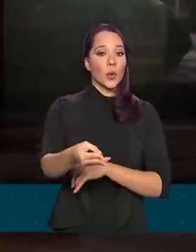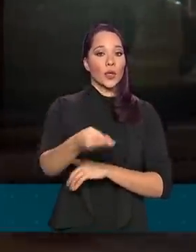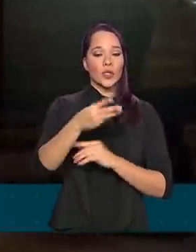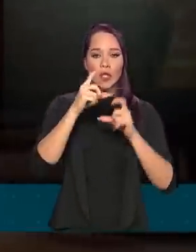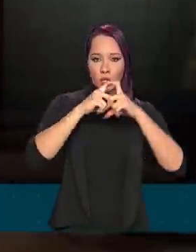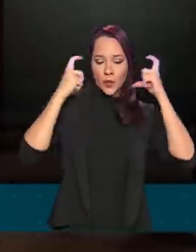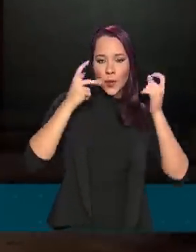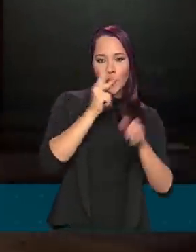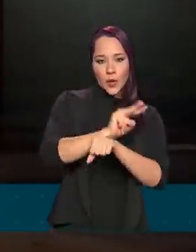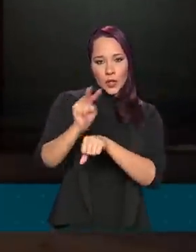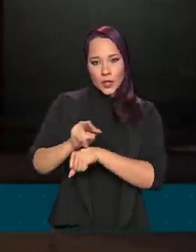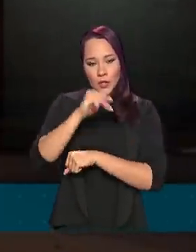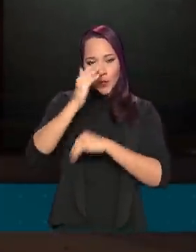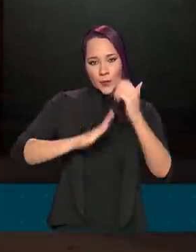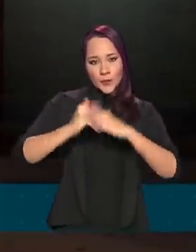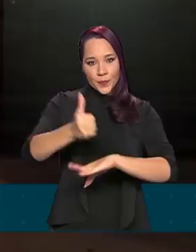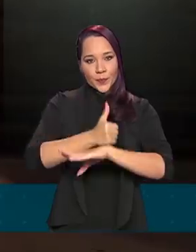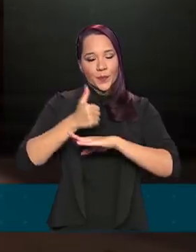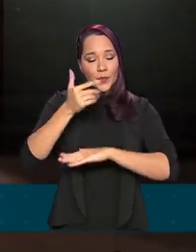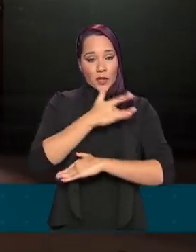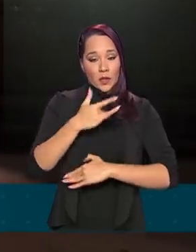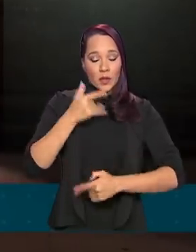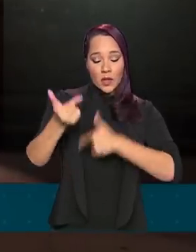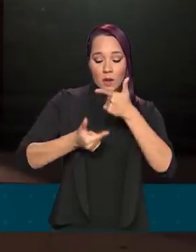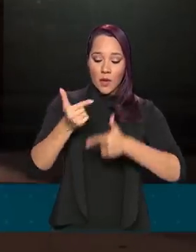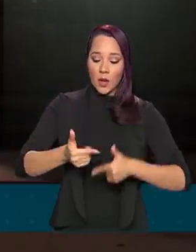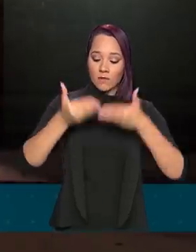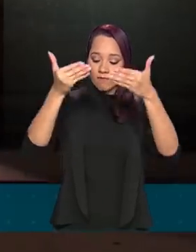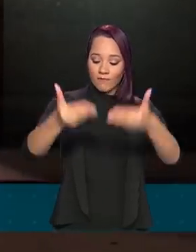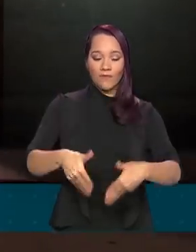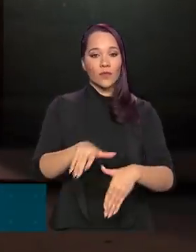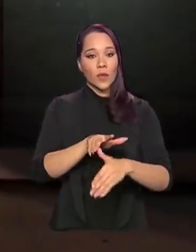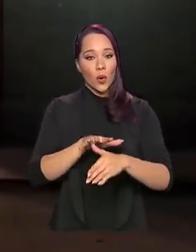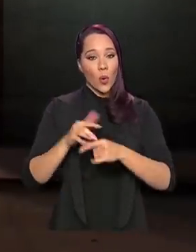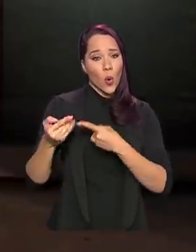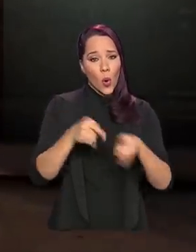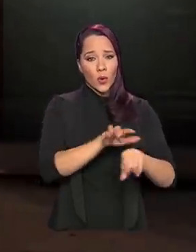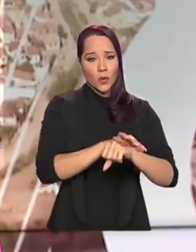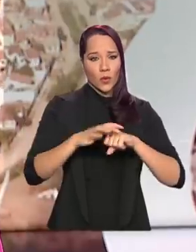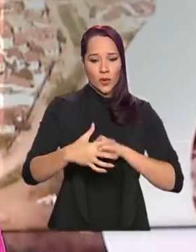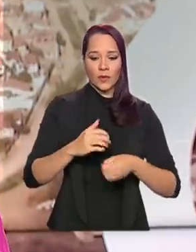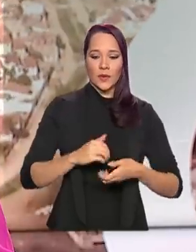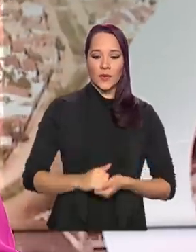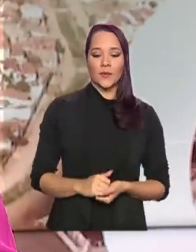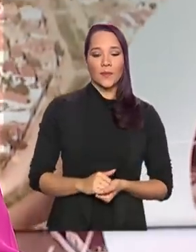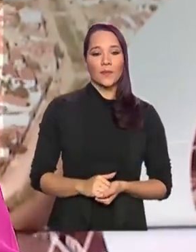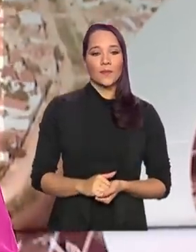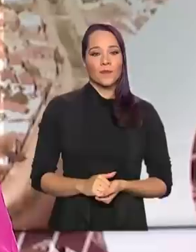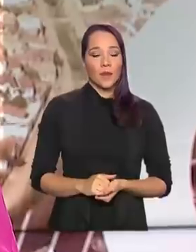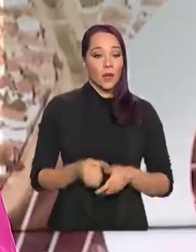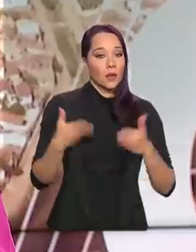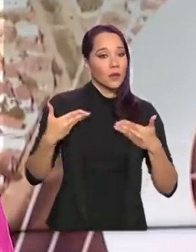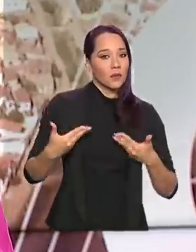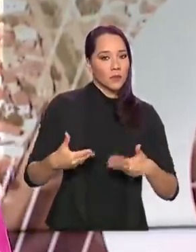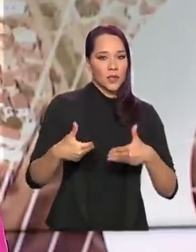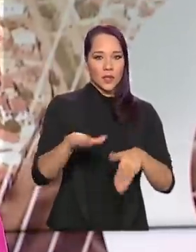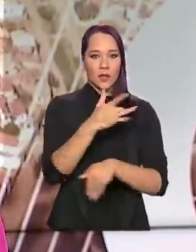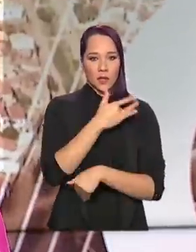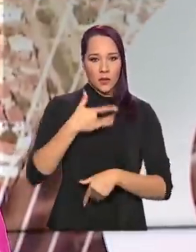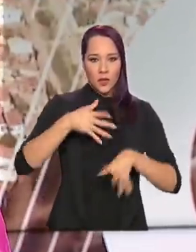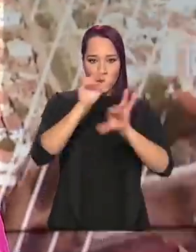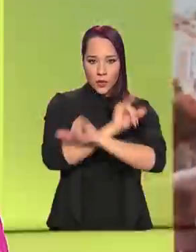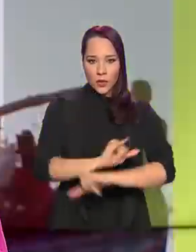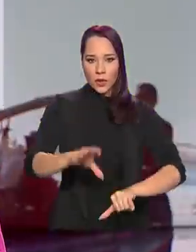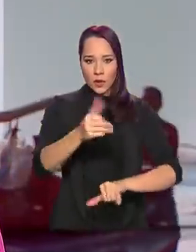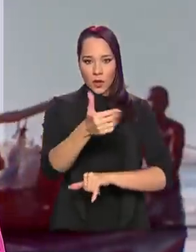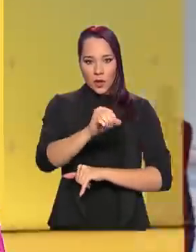profissionais de saúde que atuam na linha de frente de combate ao novo coronavírus. E o Ministério da Saúde anunciou que